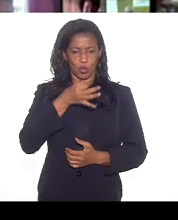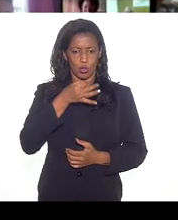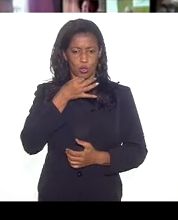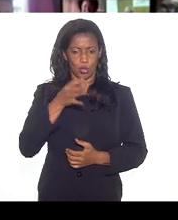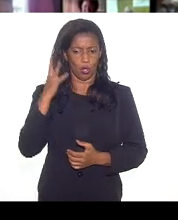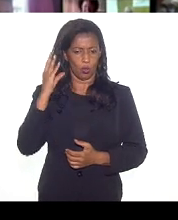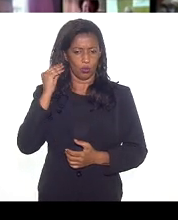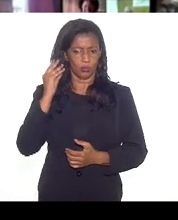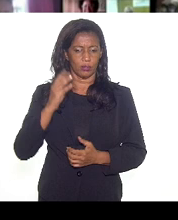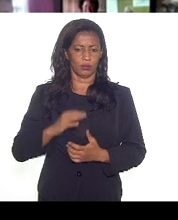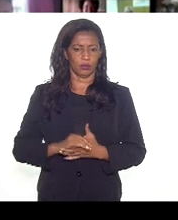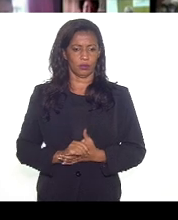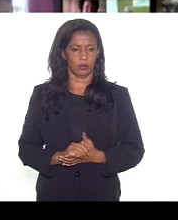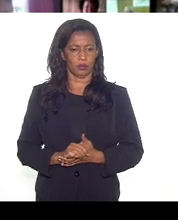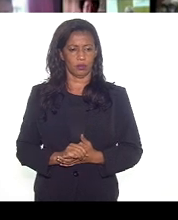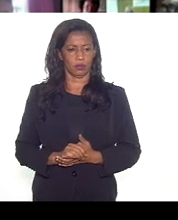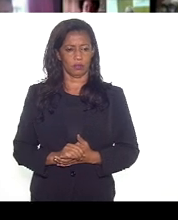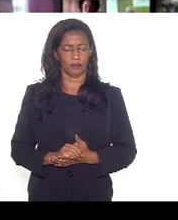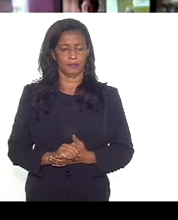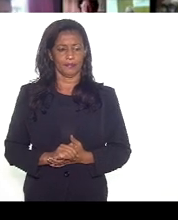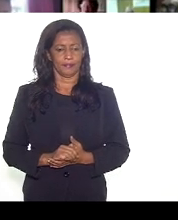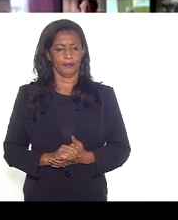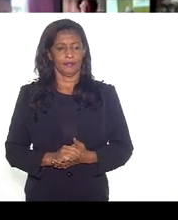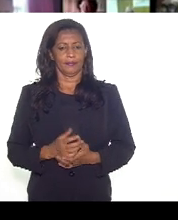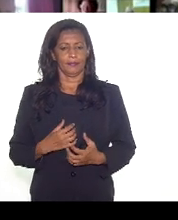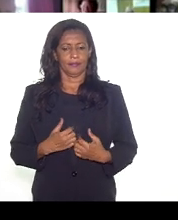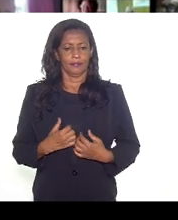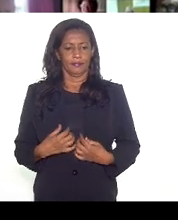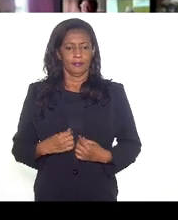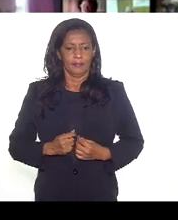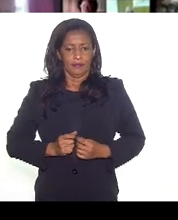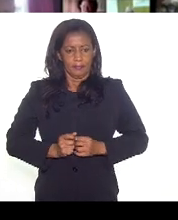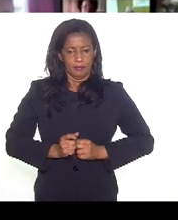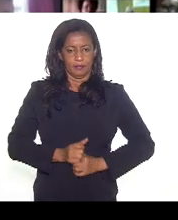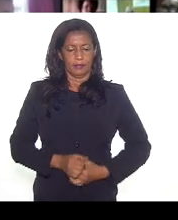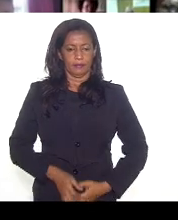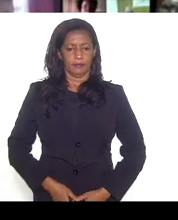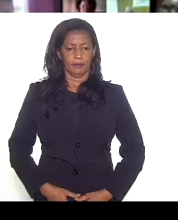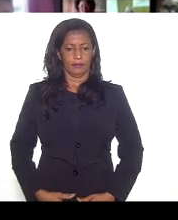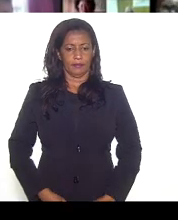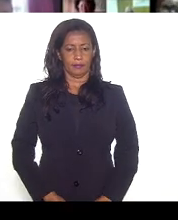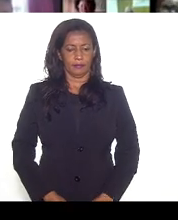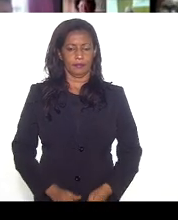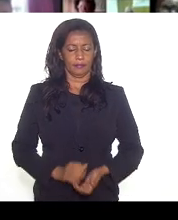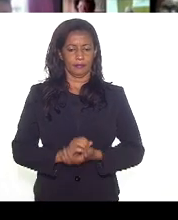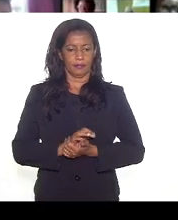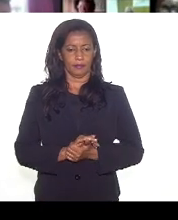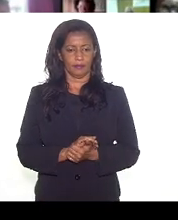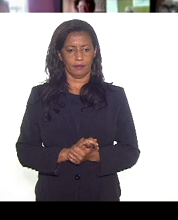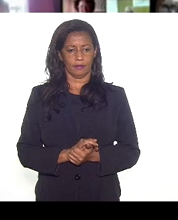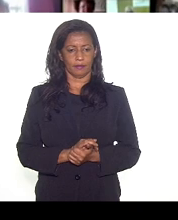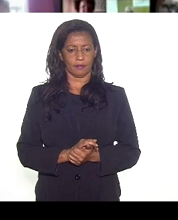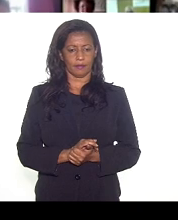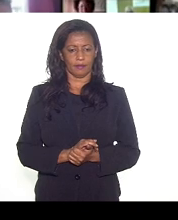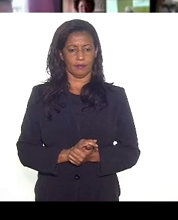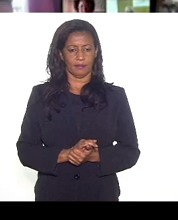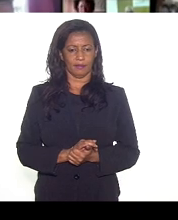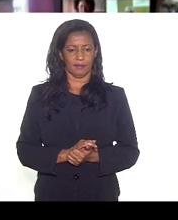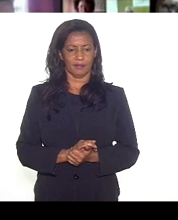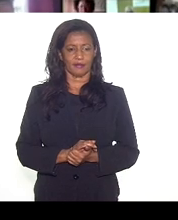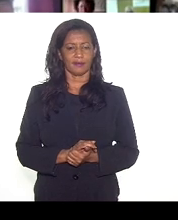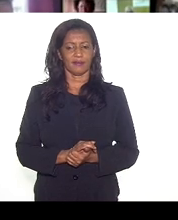Está fechado o seu áudio. Está fechado o seu áudio. Vamos fazer o seguinte... Apaguei.